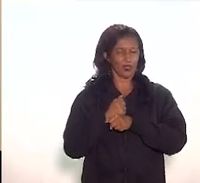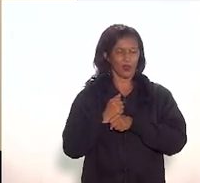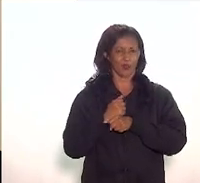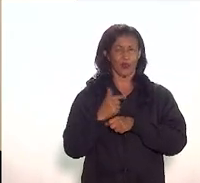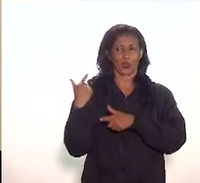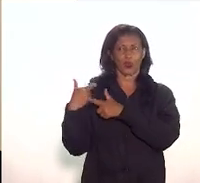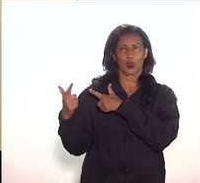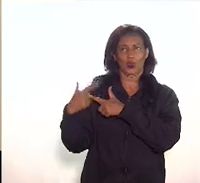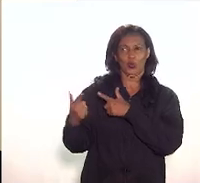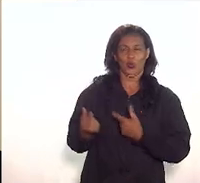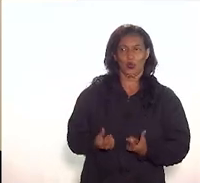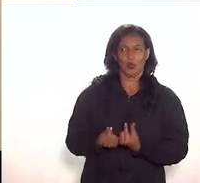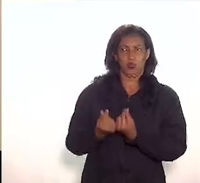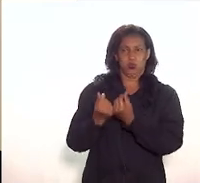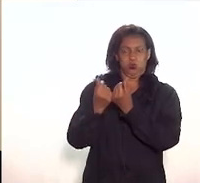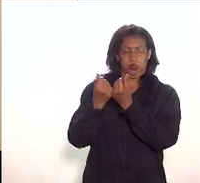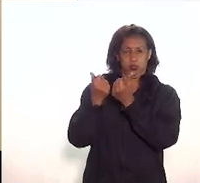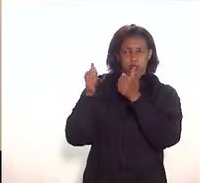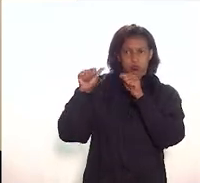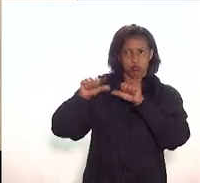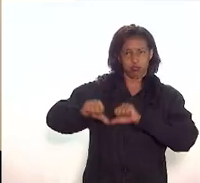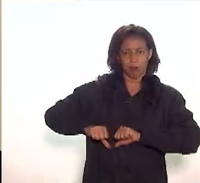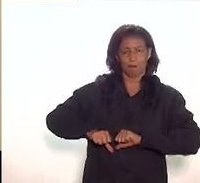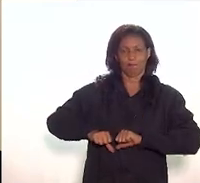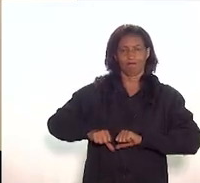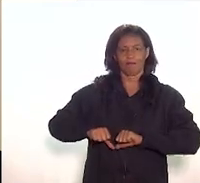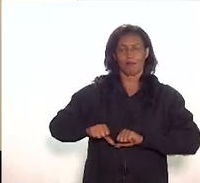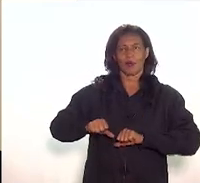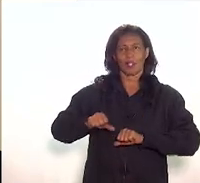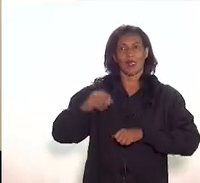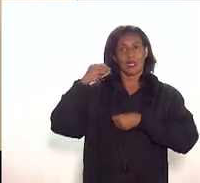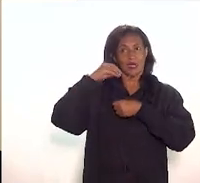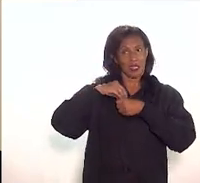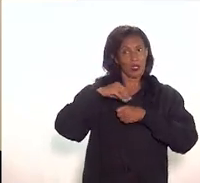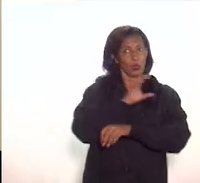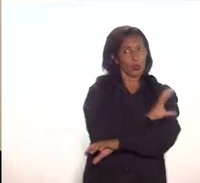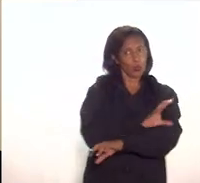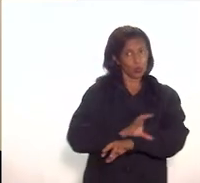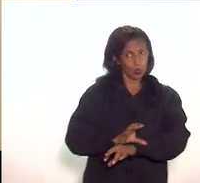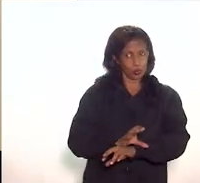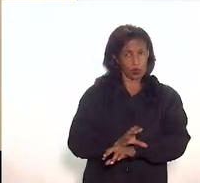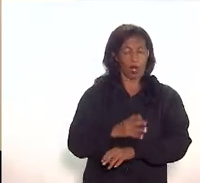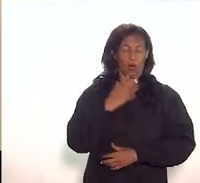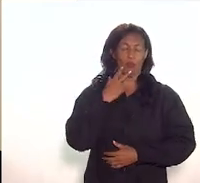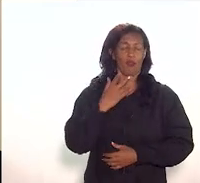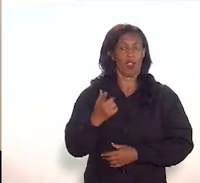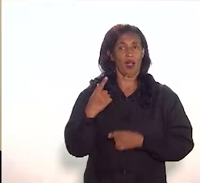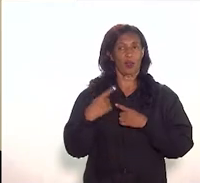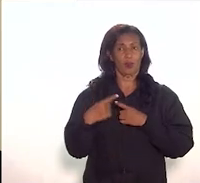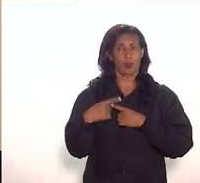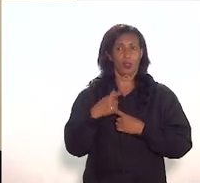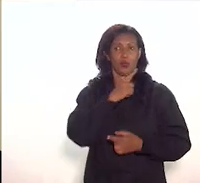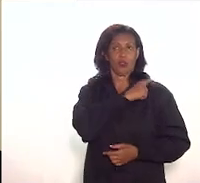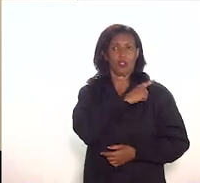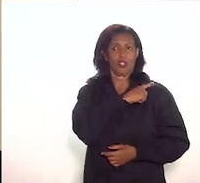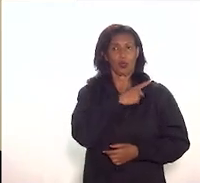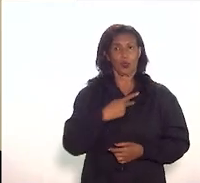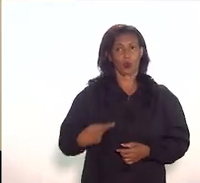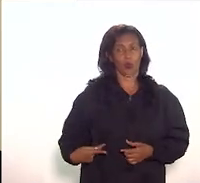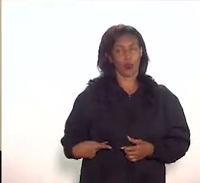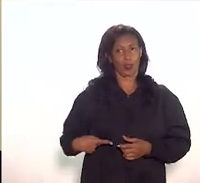está vivendo os percados sobretudo no setor cultural falo isso porque estou na gestão pública